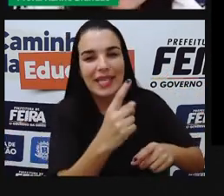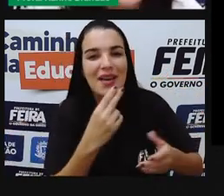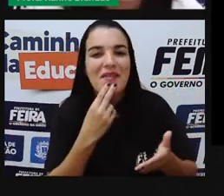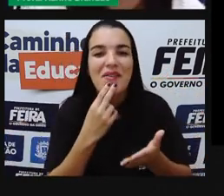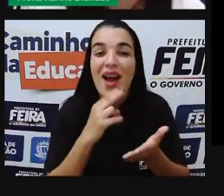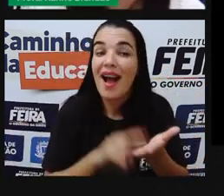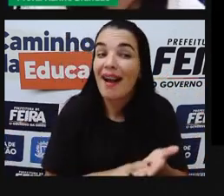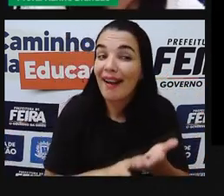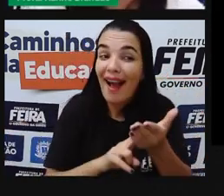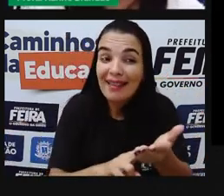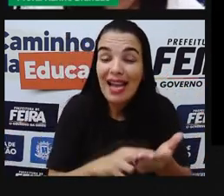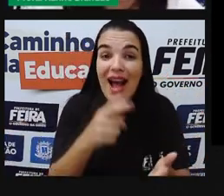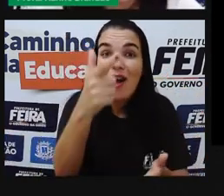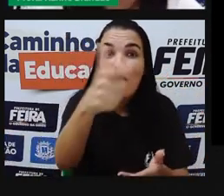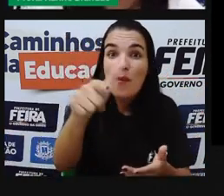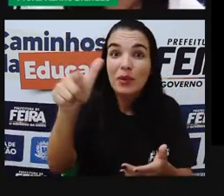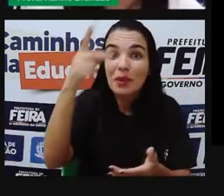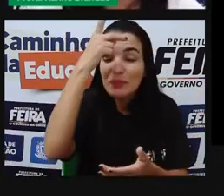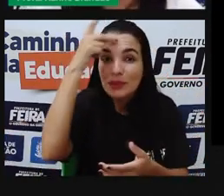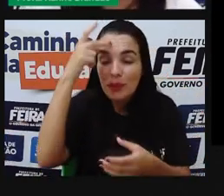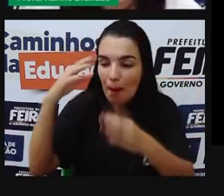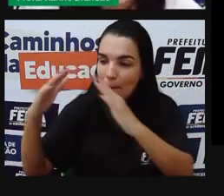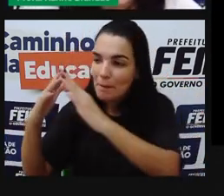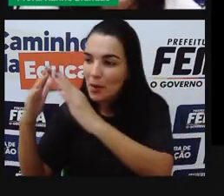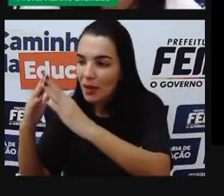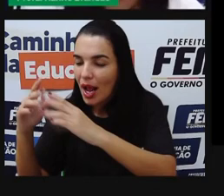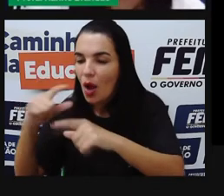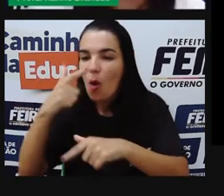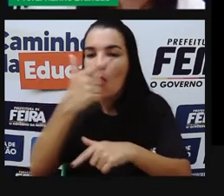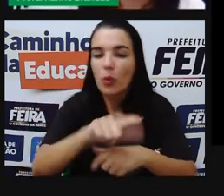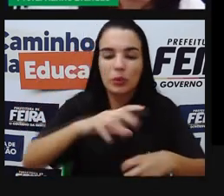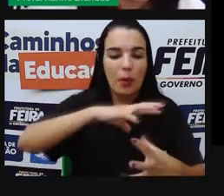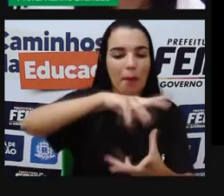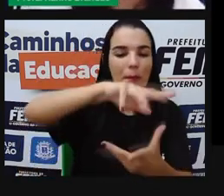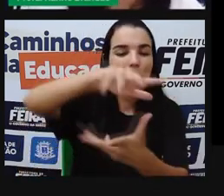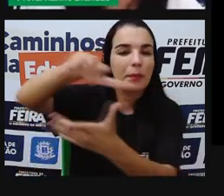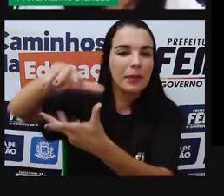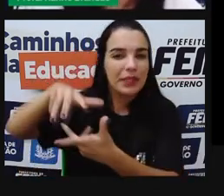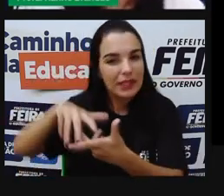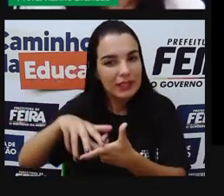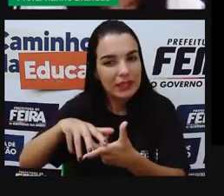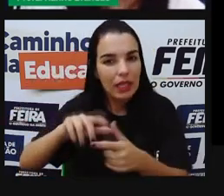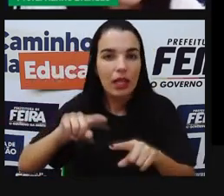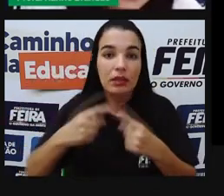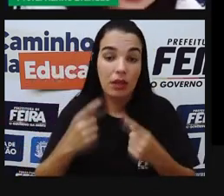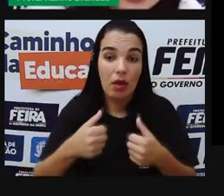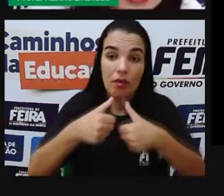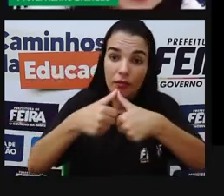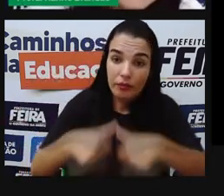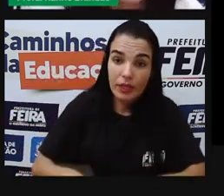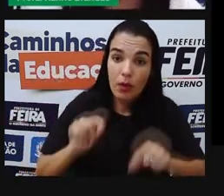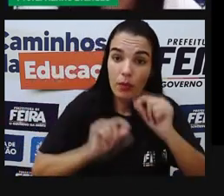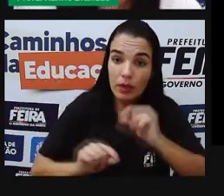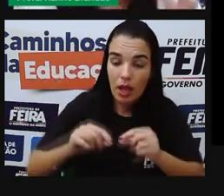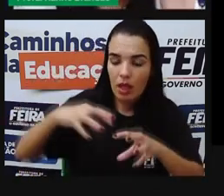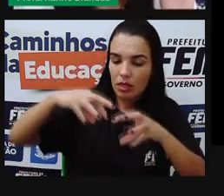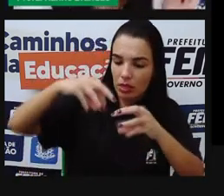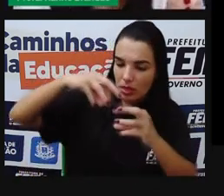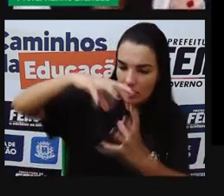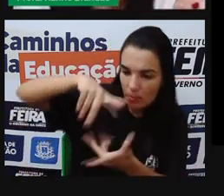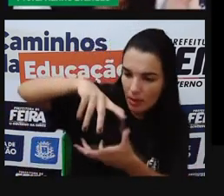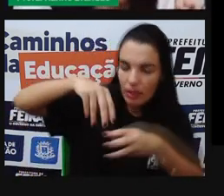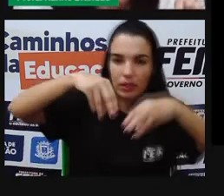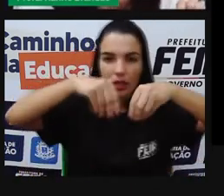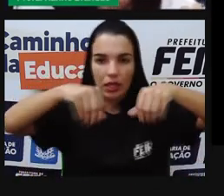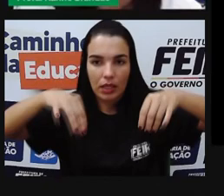é que a gente faz? Nós moramos aonde? No planeta Terra, que está aonde? Na galáxia Via Láctea, sendo o